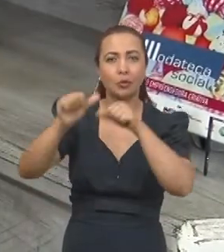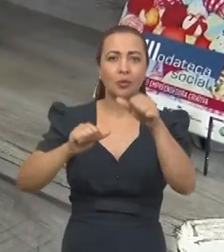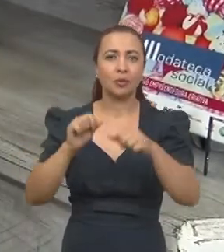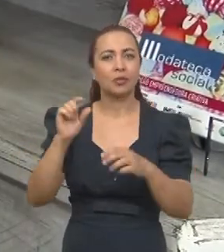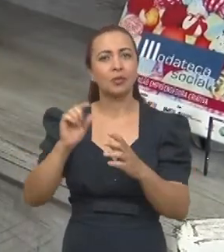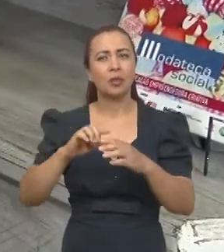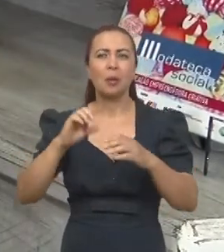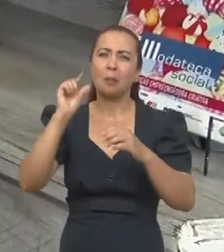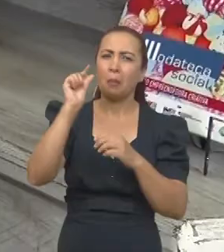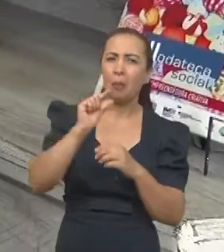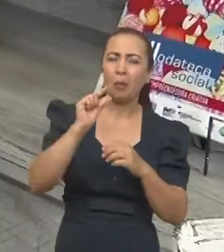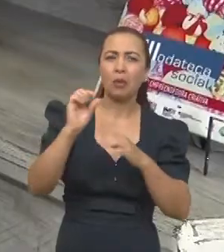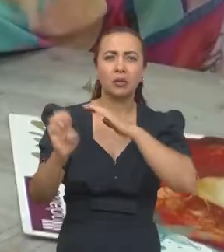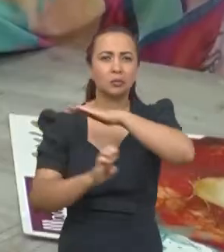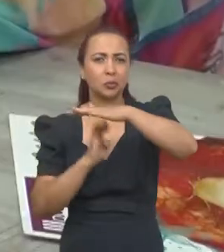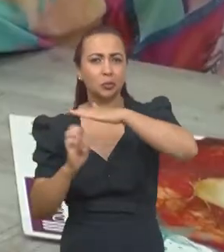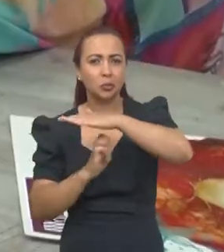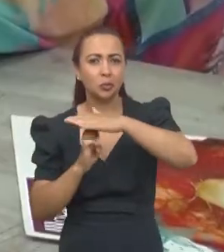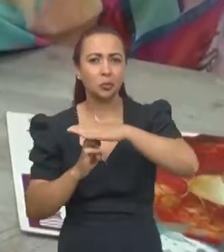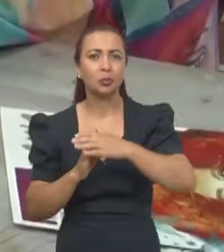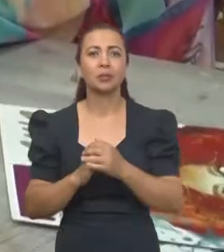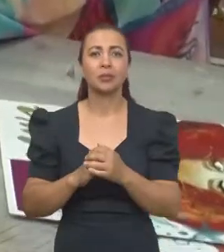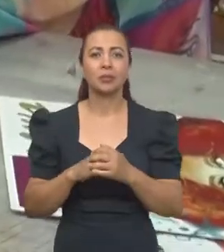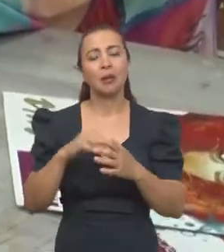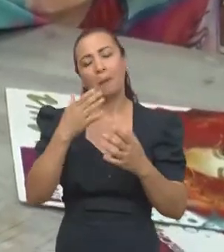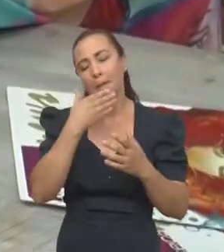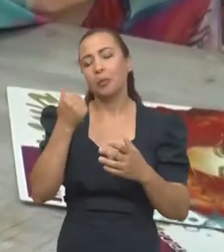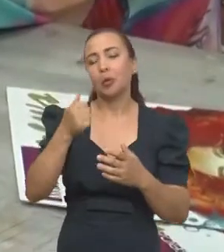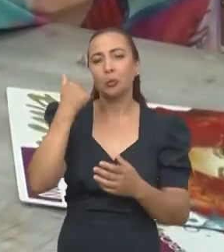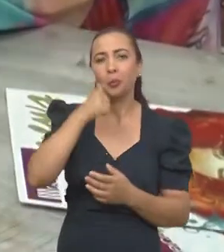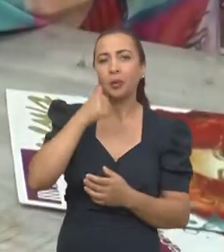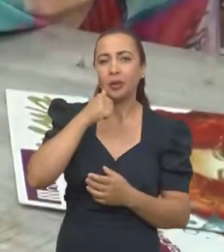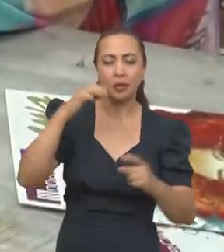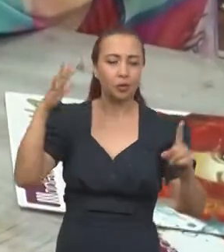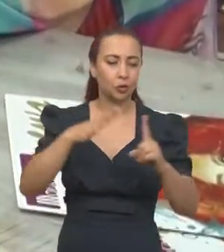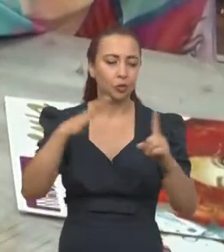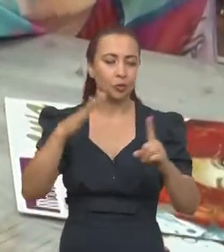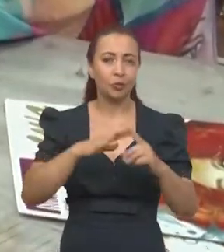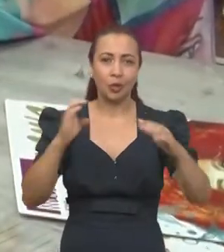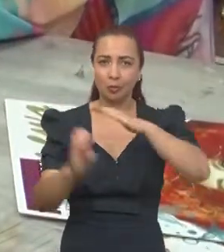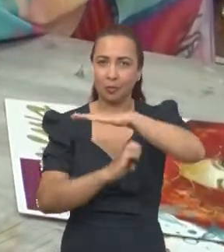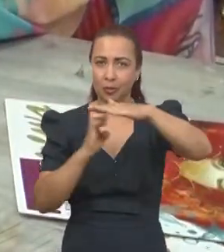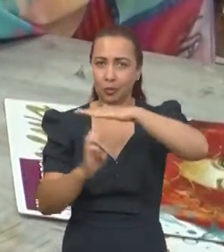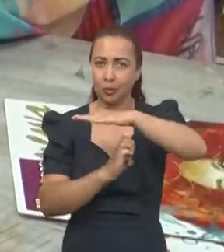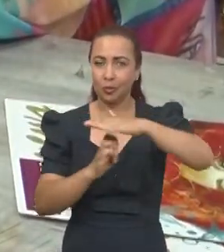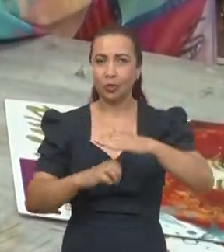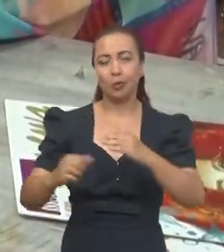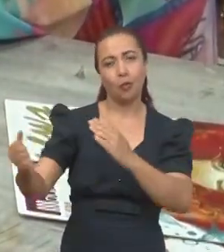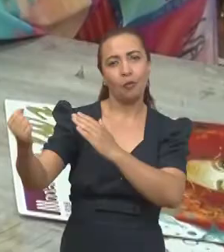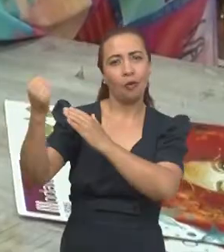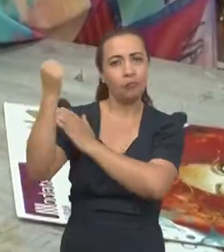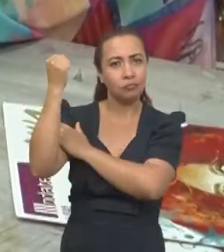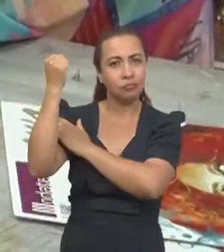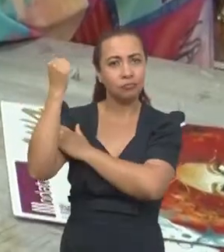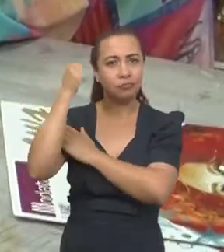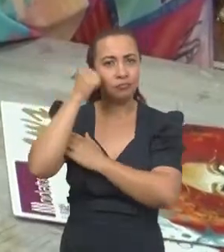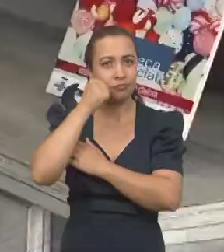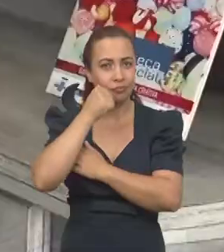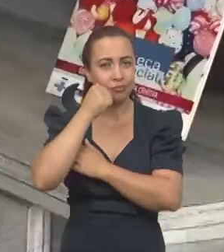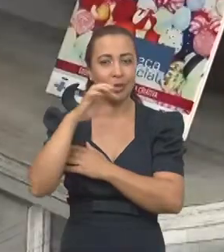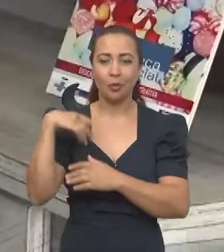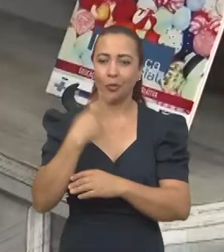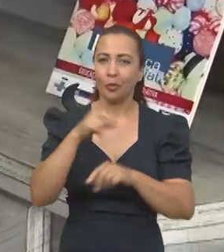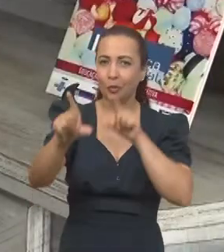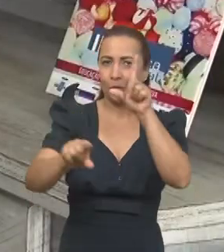nano e pequenas empreendedoras, preferencialmente são mulheres, incentivar o empreendedorismo feminino, né, então